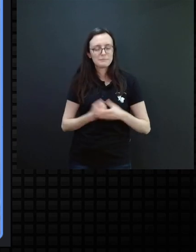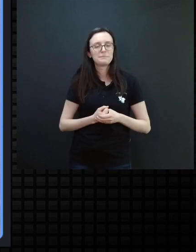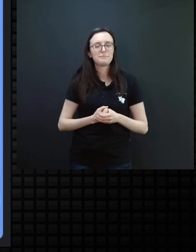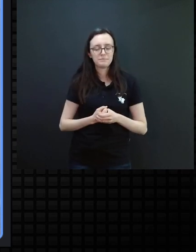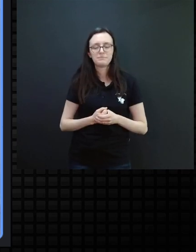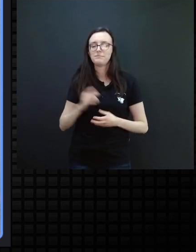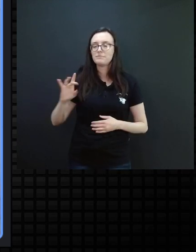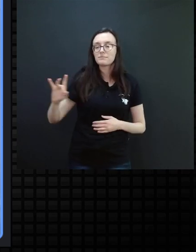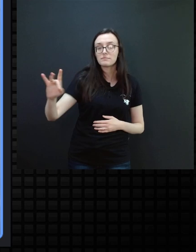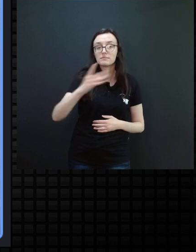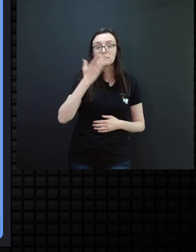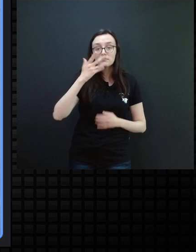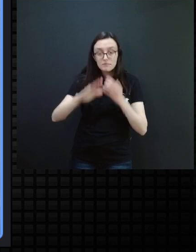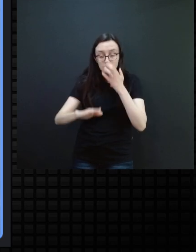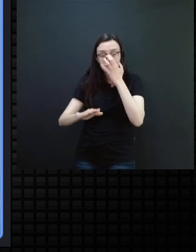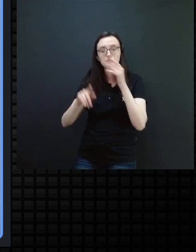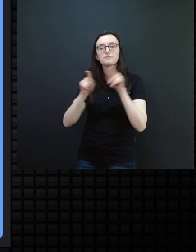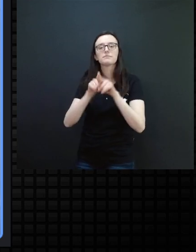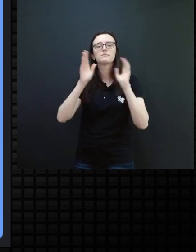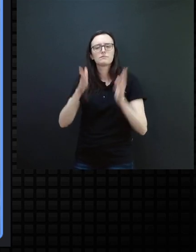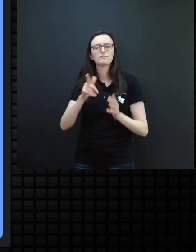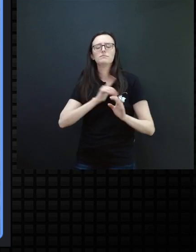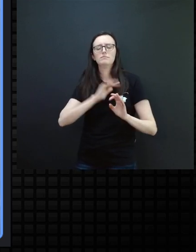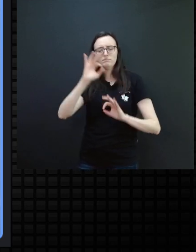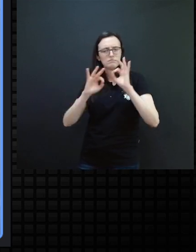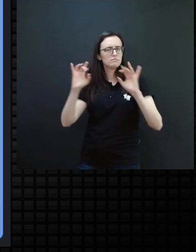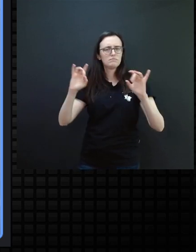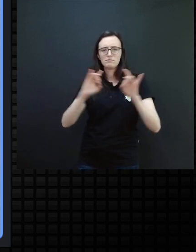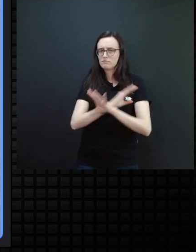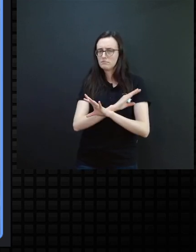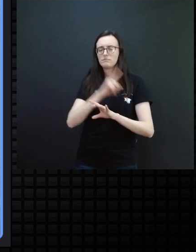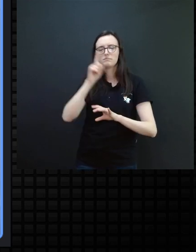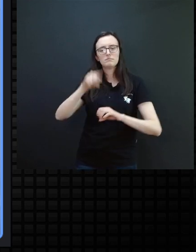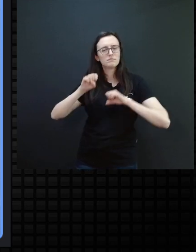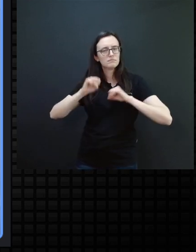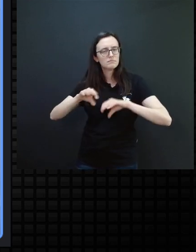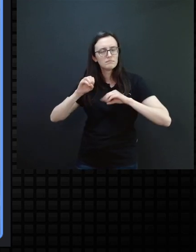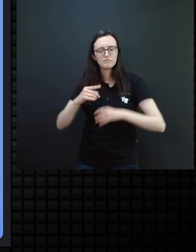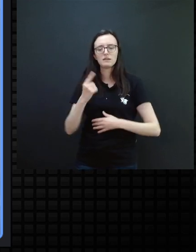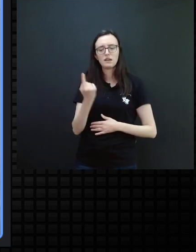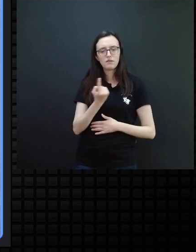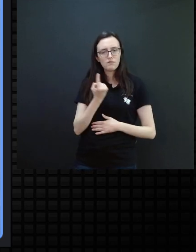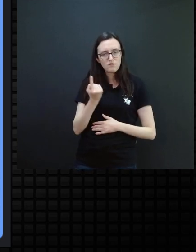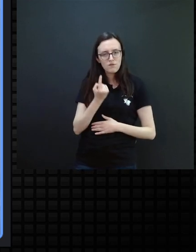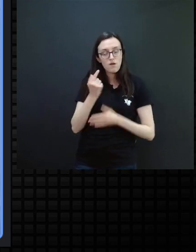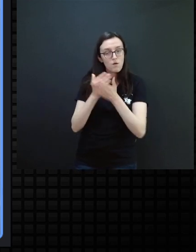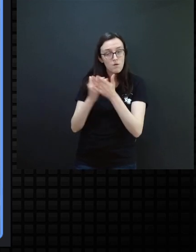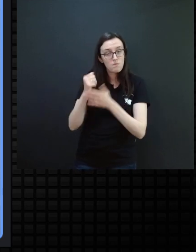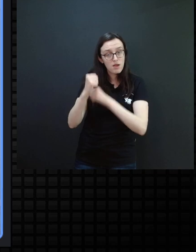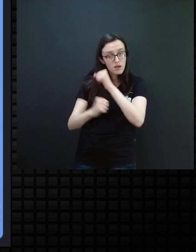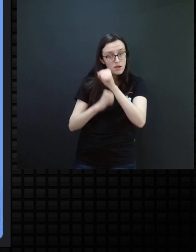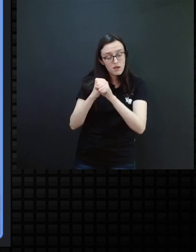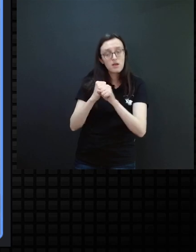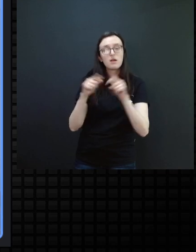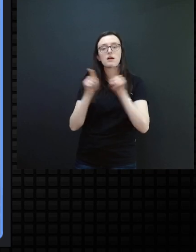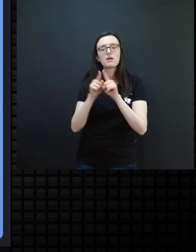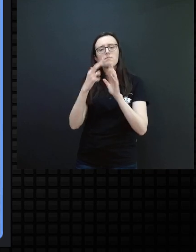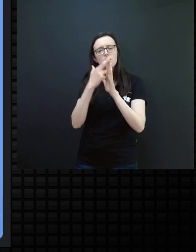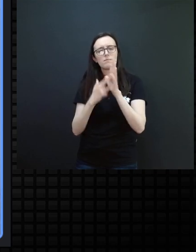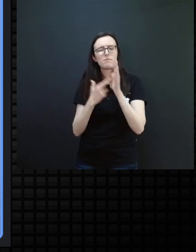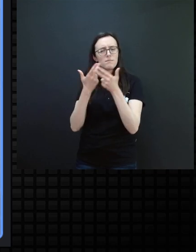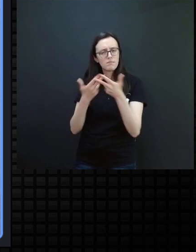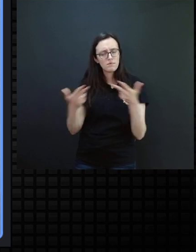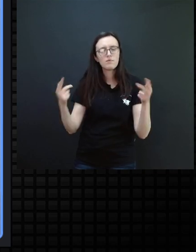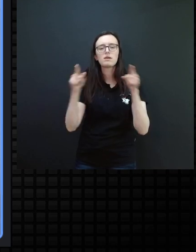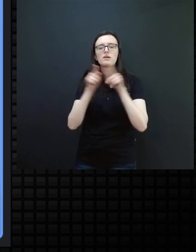cada criança, além de ter um plano educacional individualizado no começo do ano, além dos relatórios,